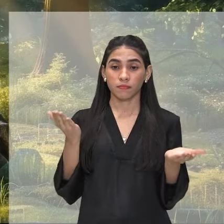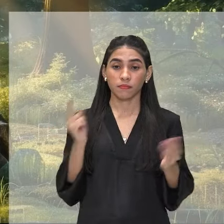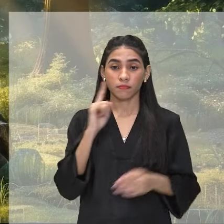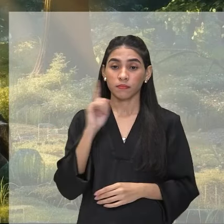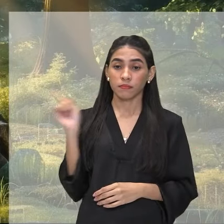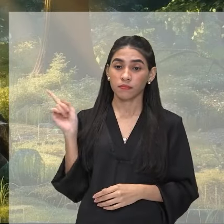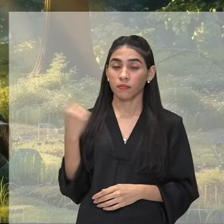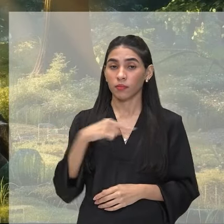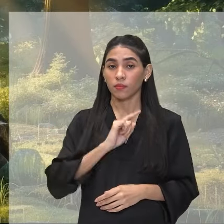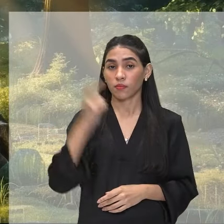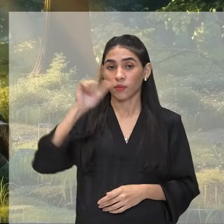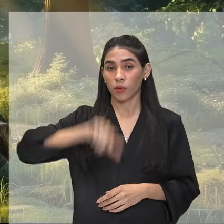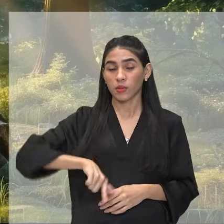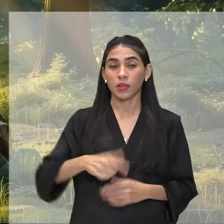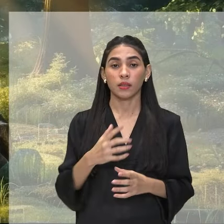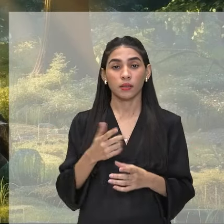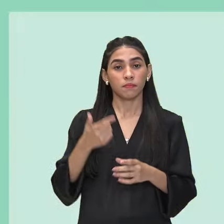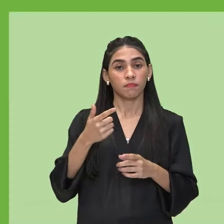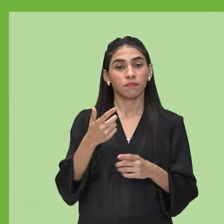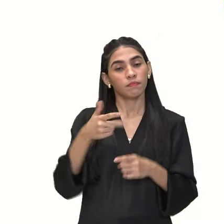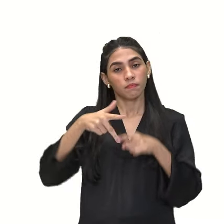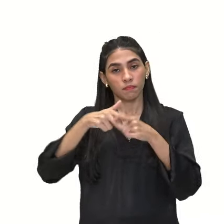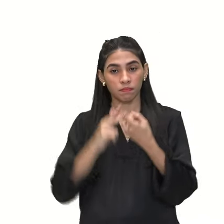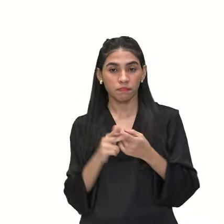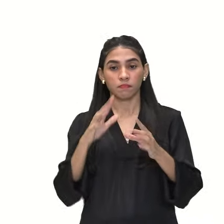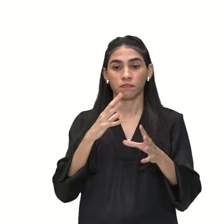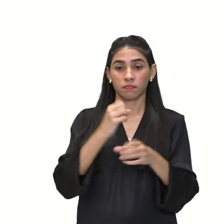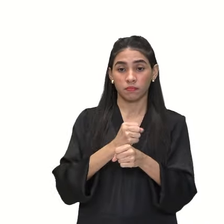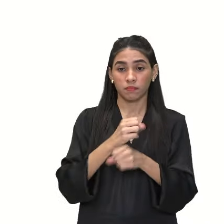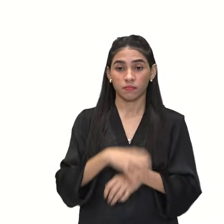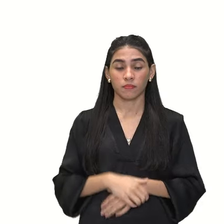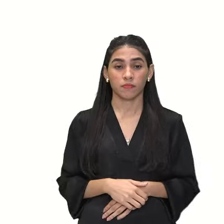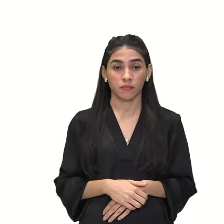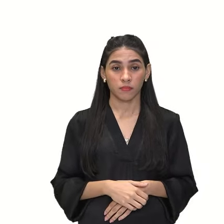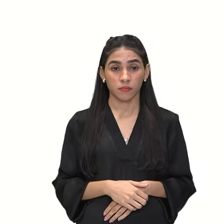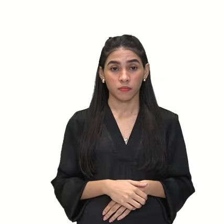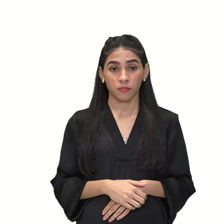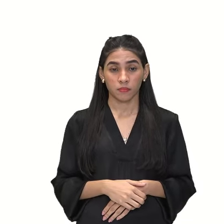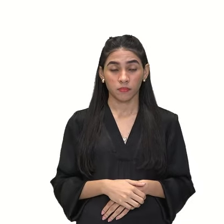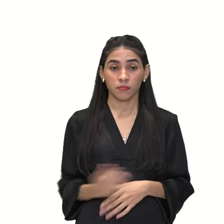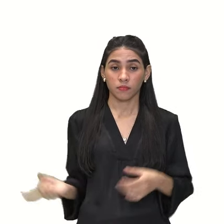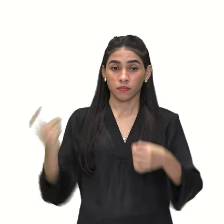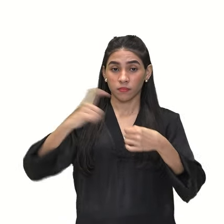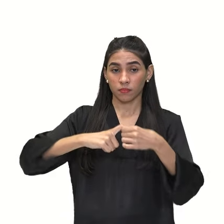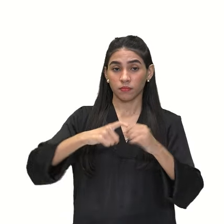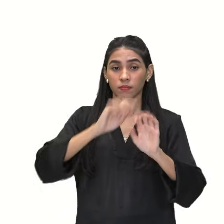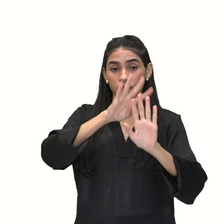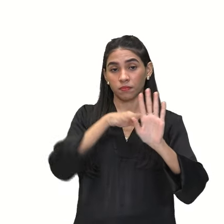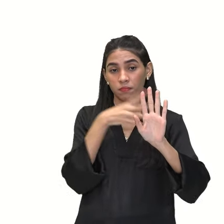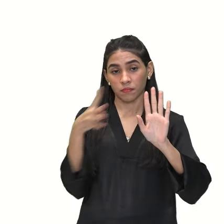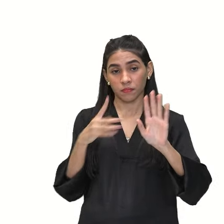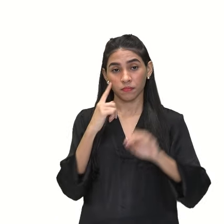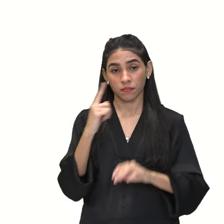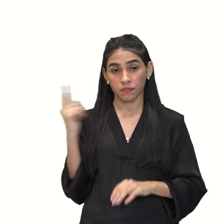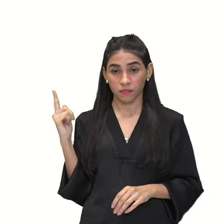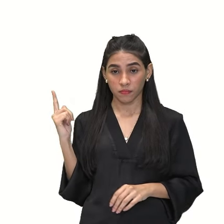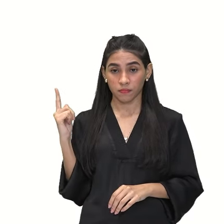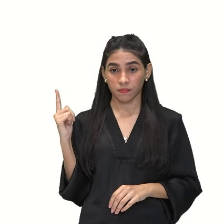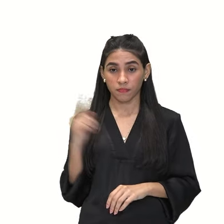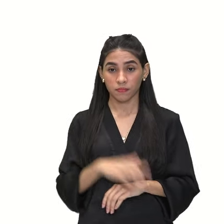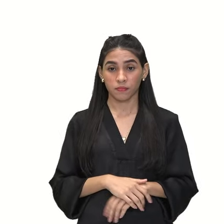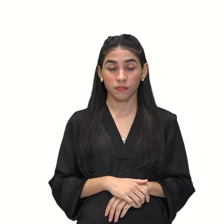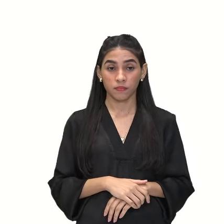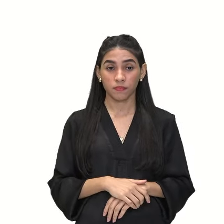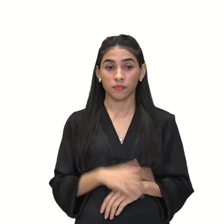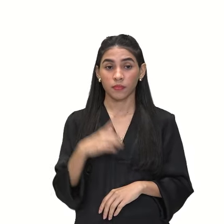ideia que nós vamos conseguir resolver a questão. Muito bem. Agora, voltando aqui no nosso quadro, nós temos